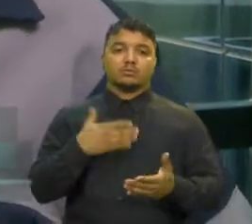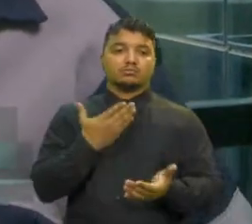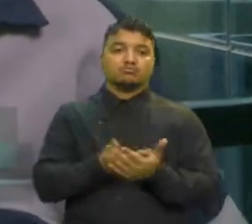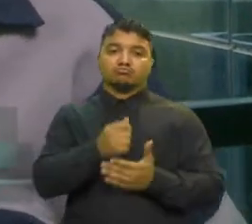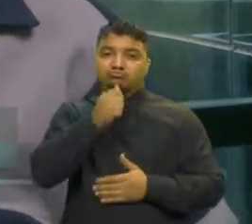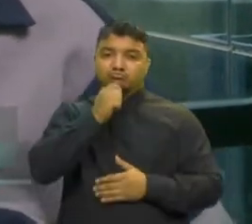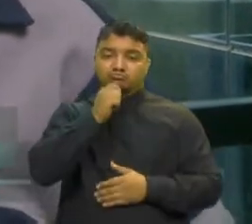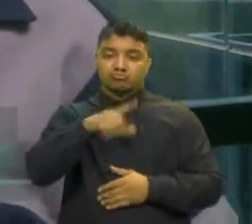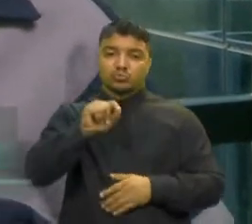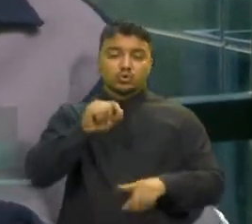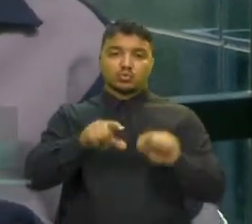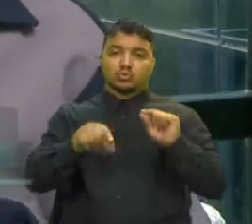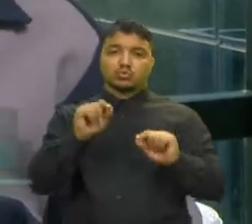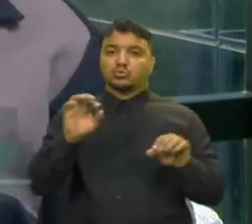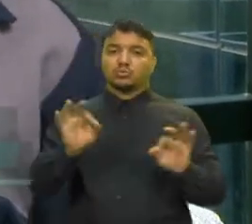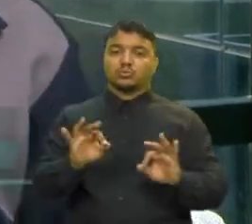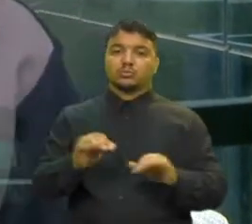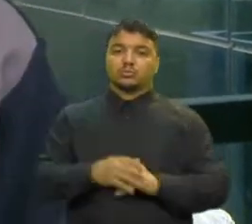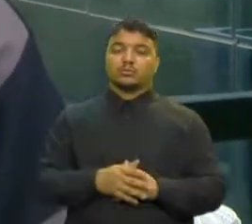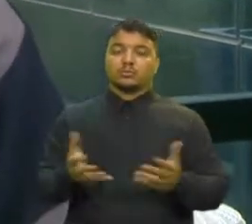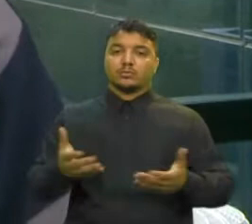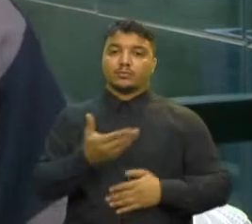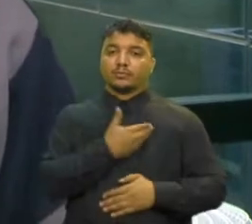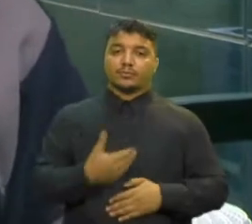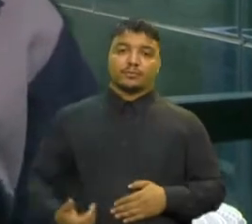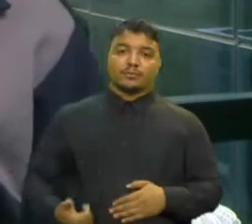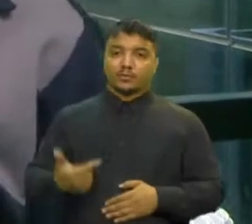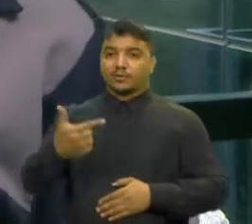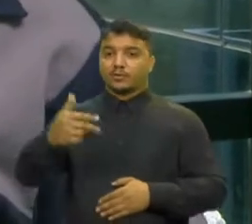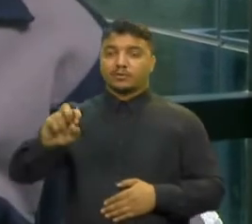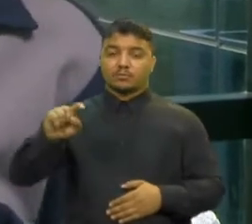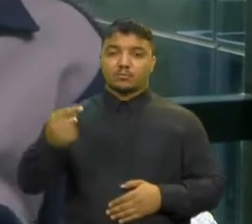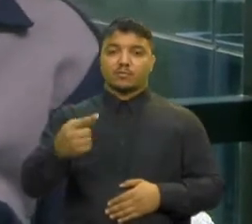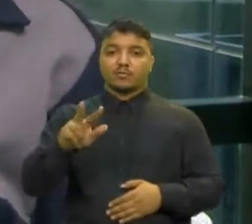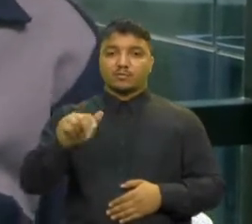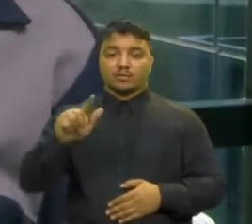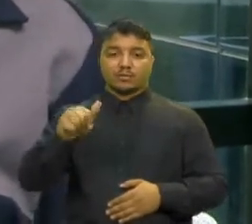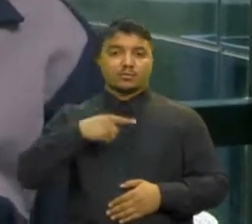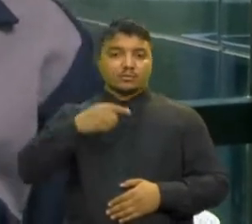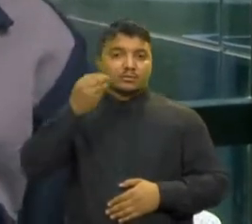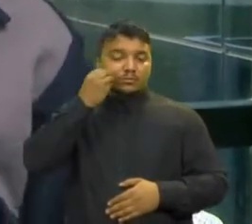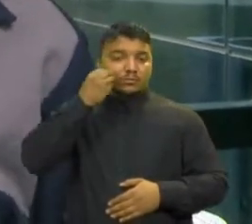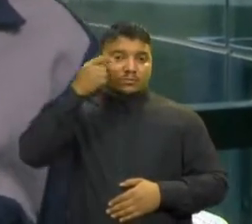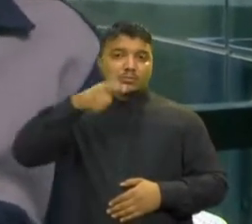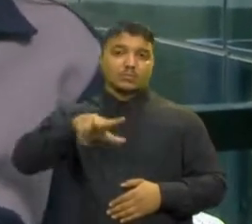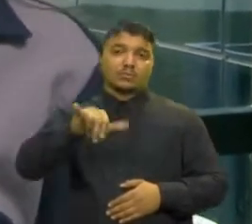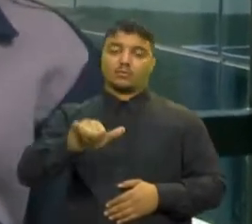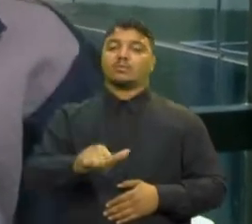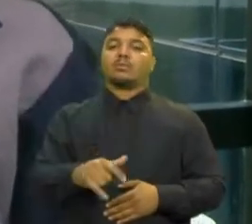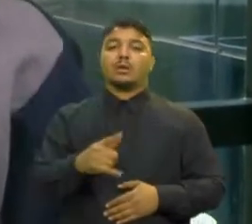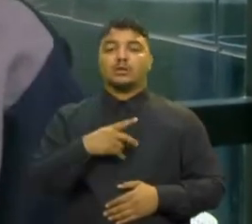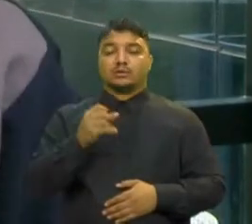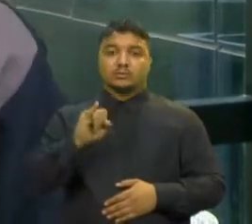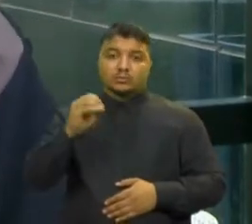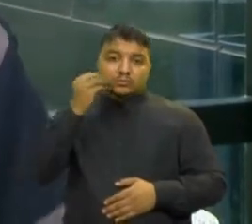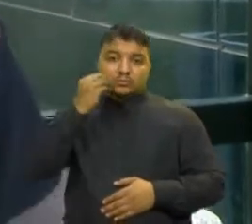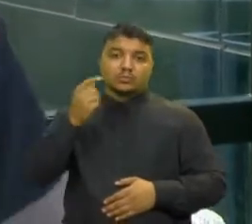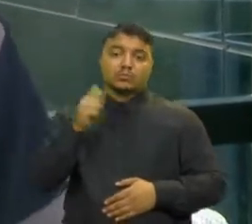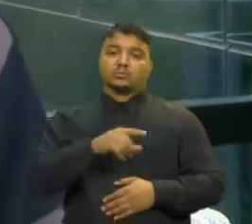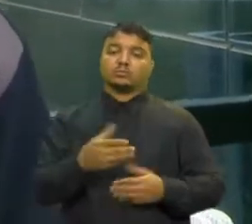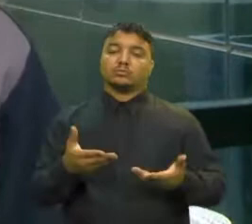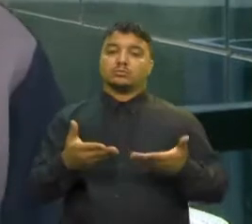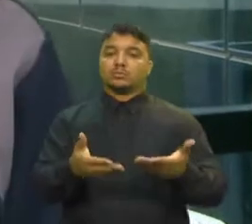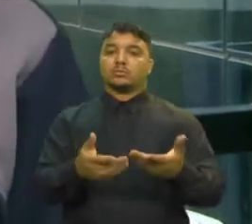fui sorteada Como agora o governo liberou 25 mil vagas Vou tentar novamente para que assim eu possa ser contemplada